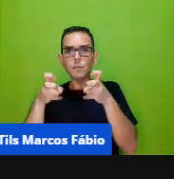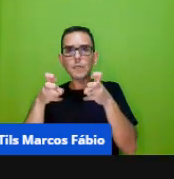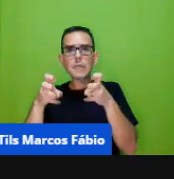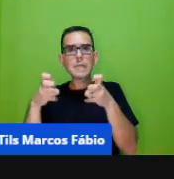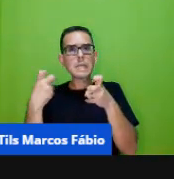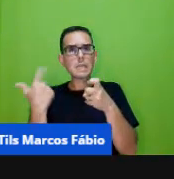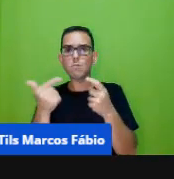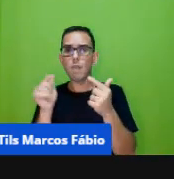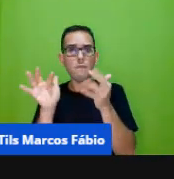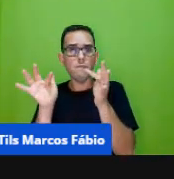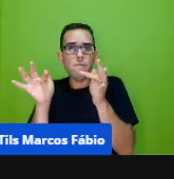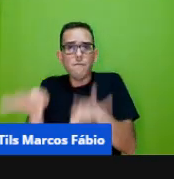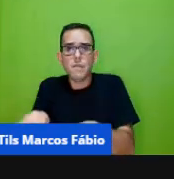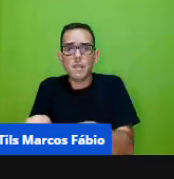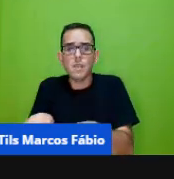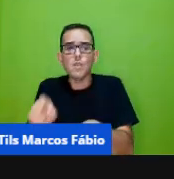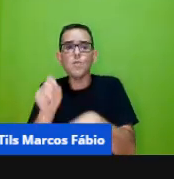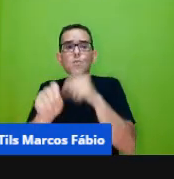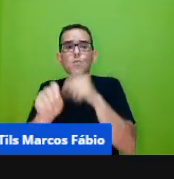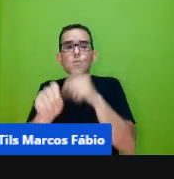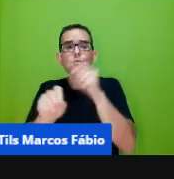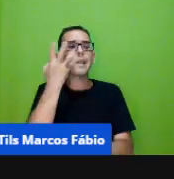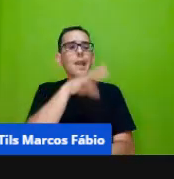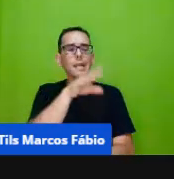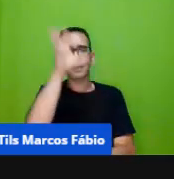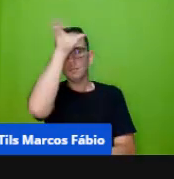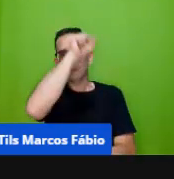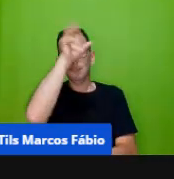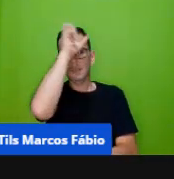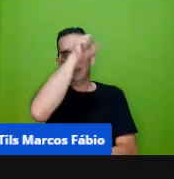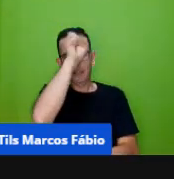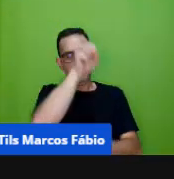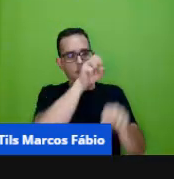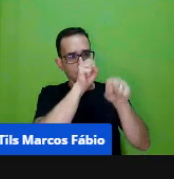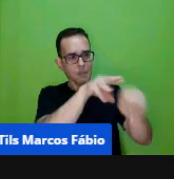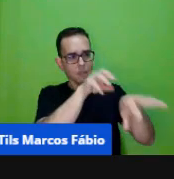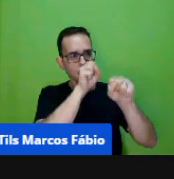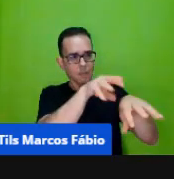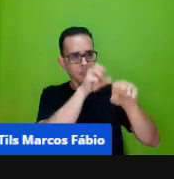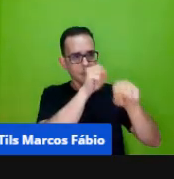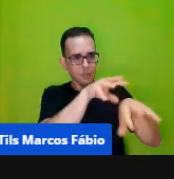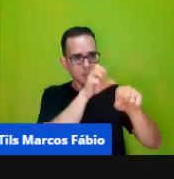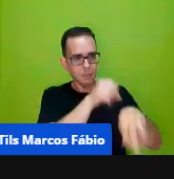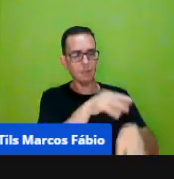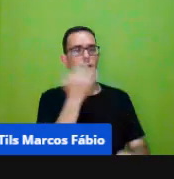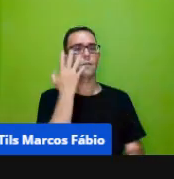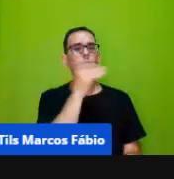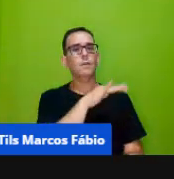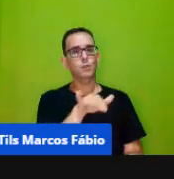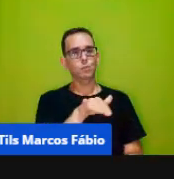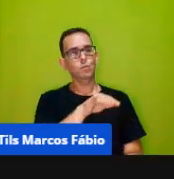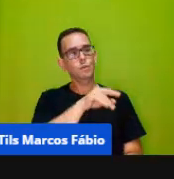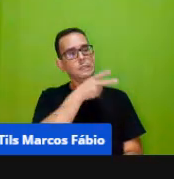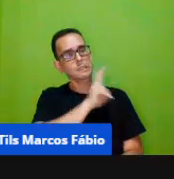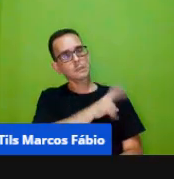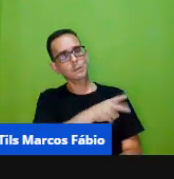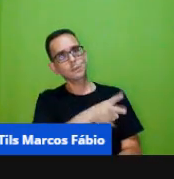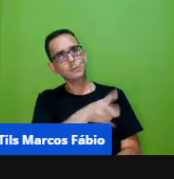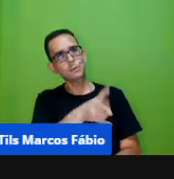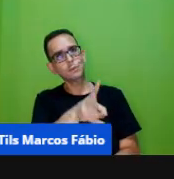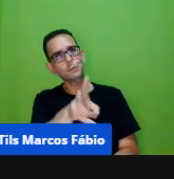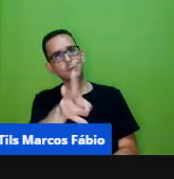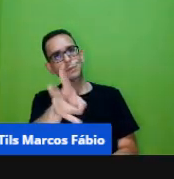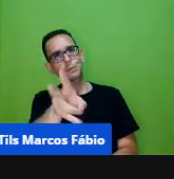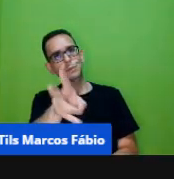naquilo que a criança está aprendendo dentro da educação infantil, né? Ele vai, é um processo que continua sempre.